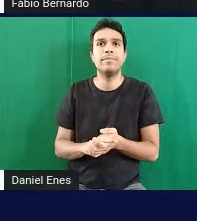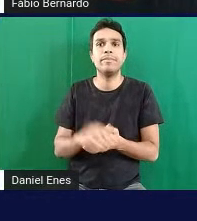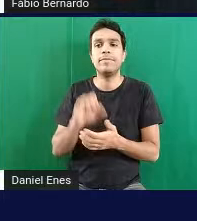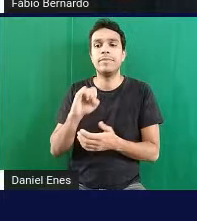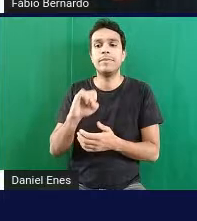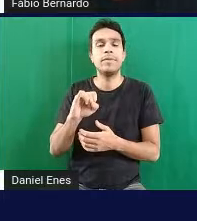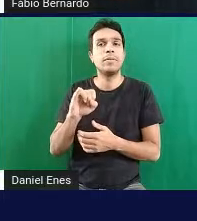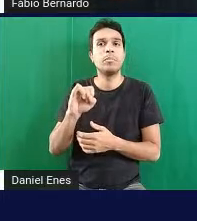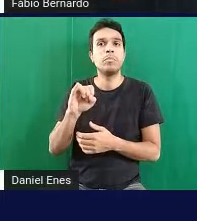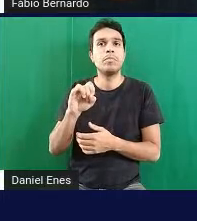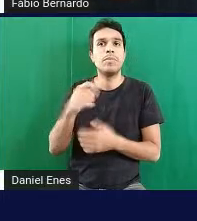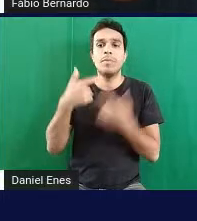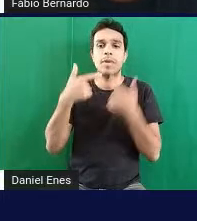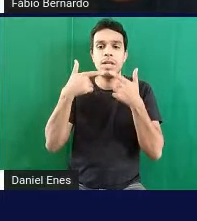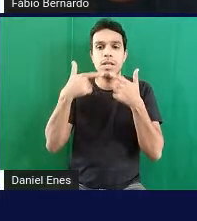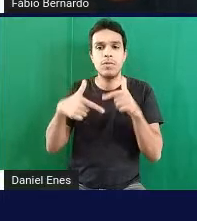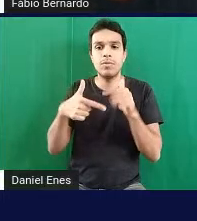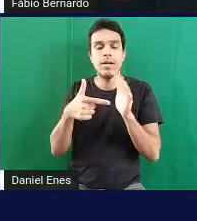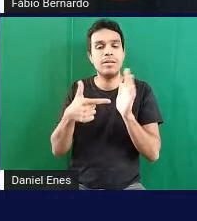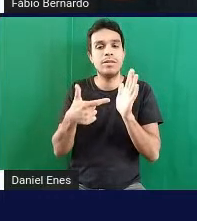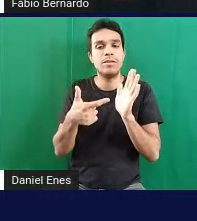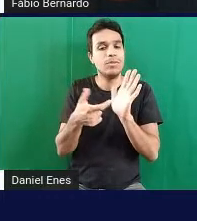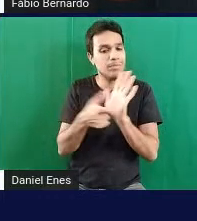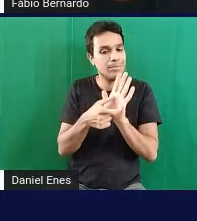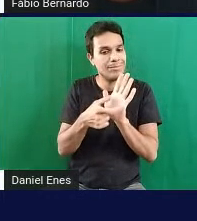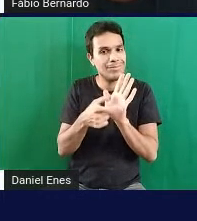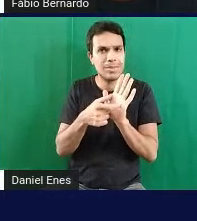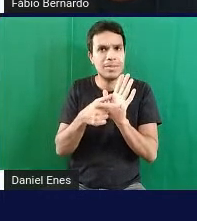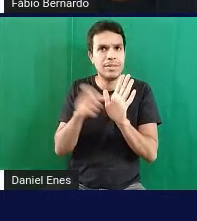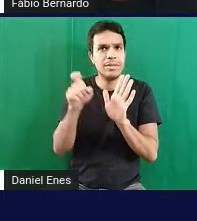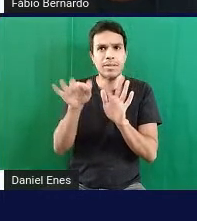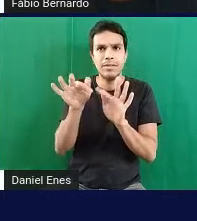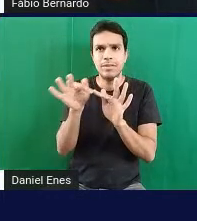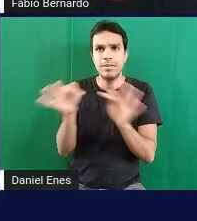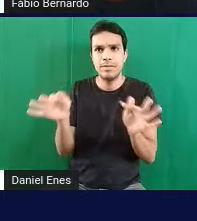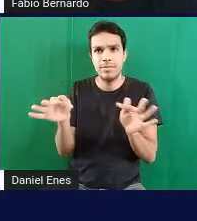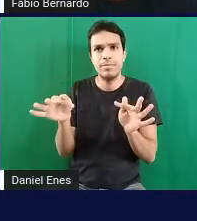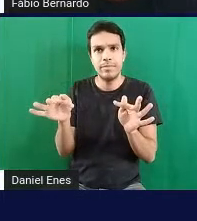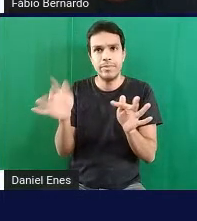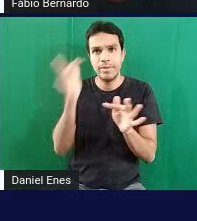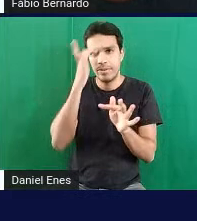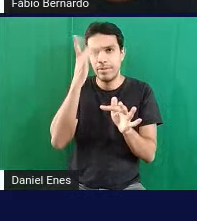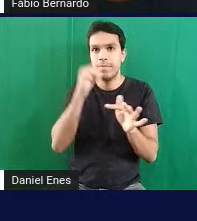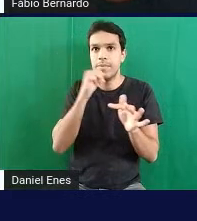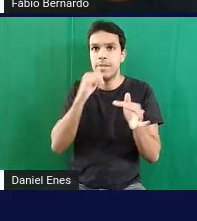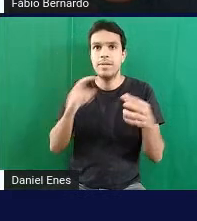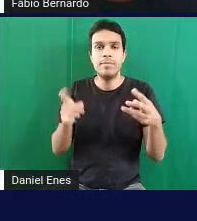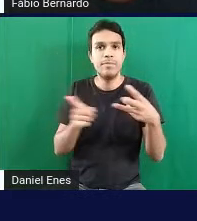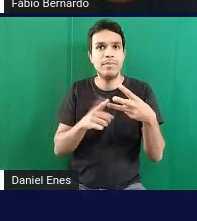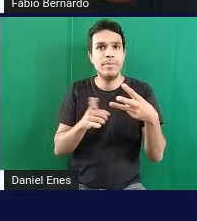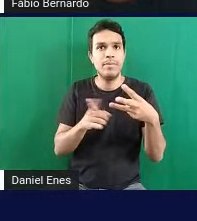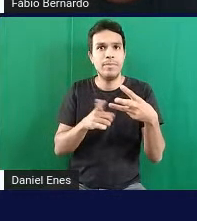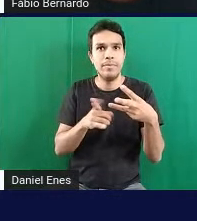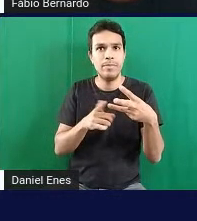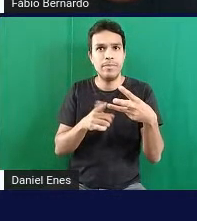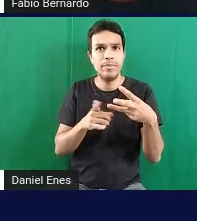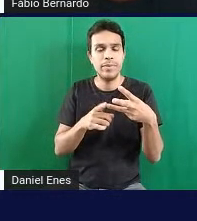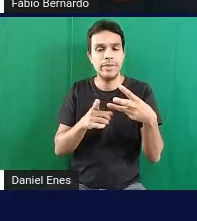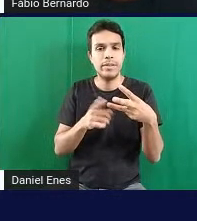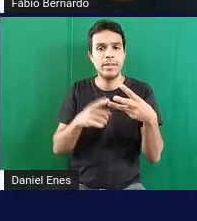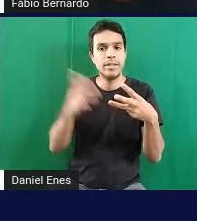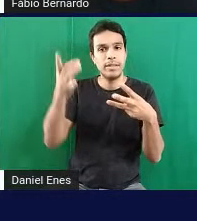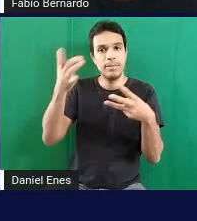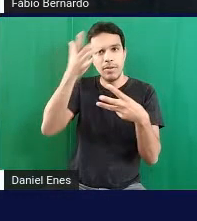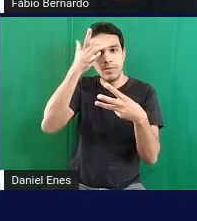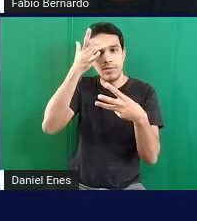de programação simplificada você vê a terceira por exemplo de expressão que é da fórmula de Bhaskara então